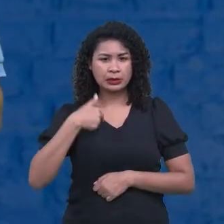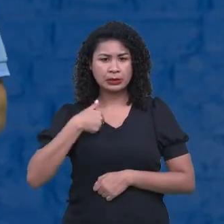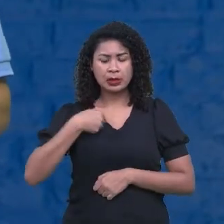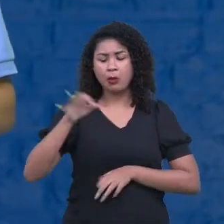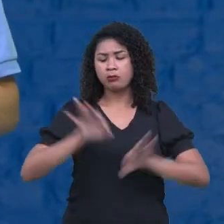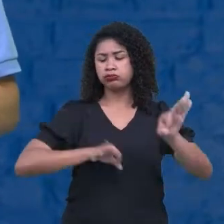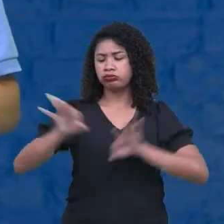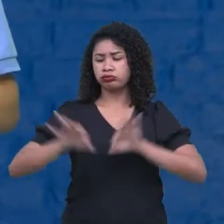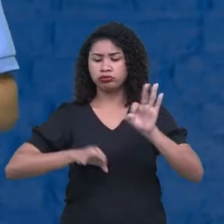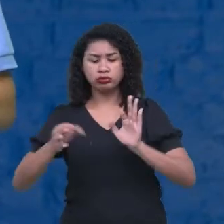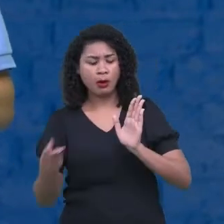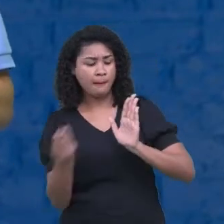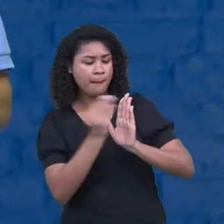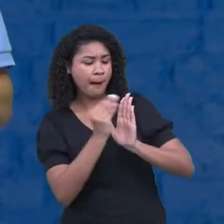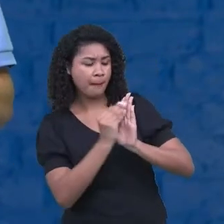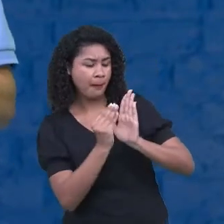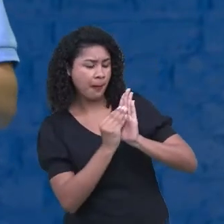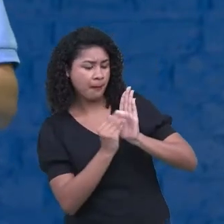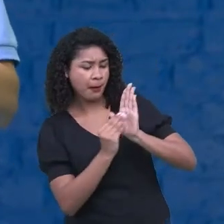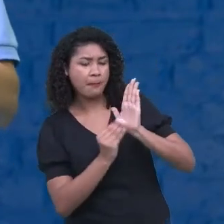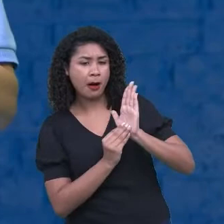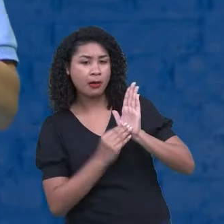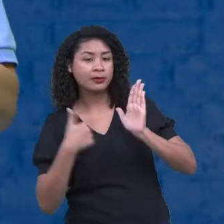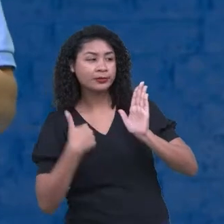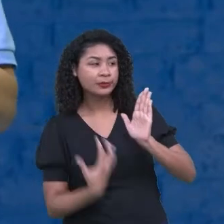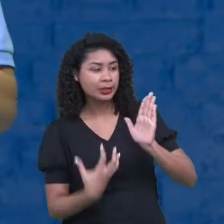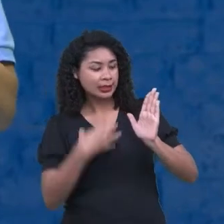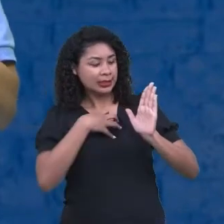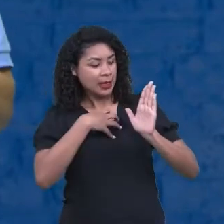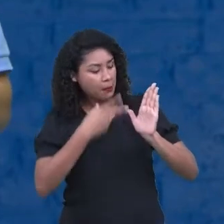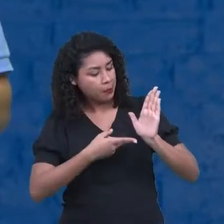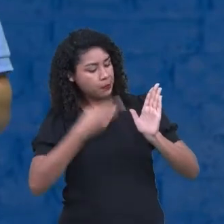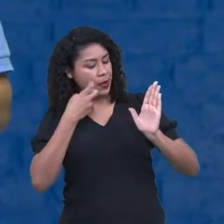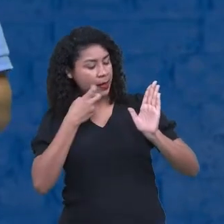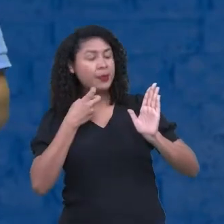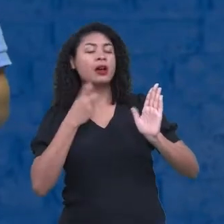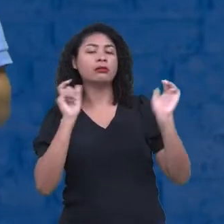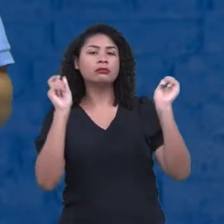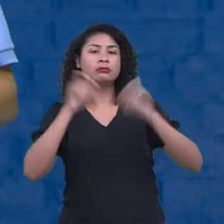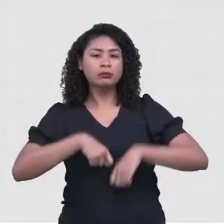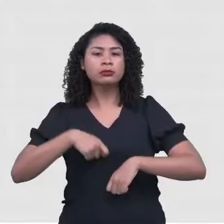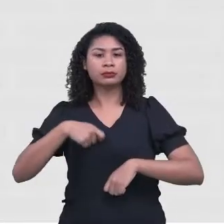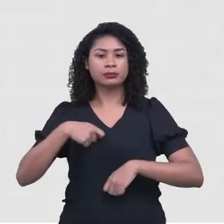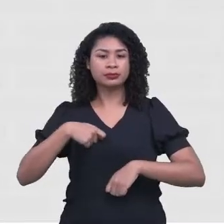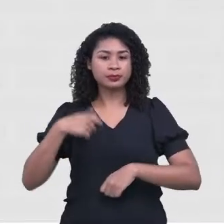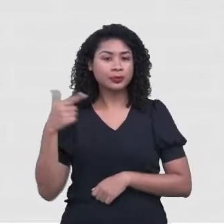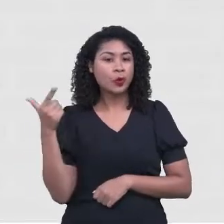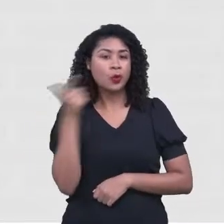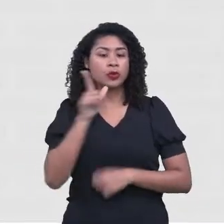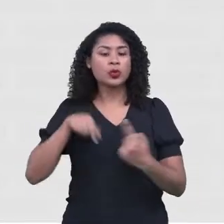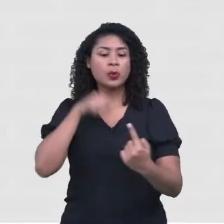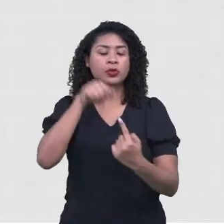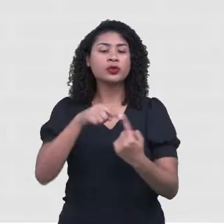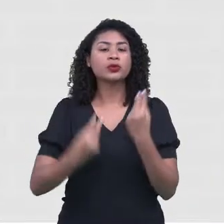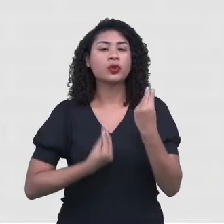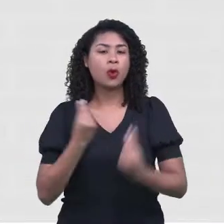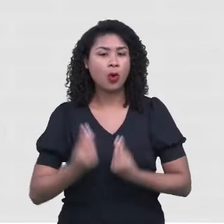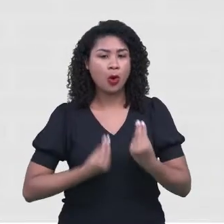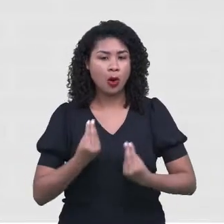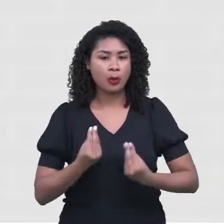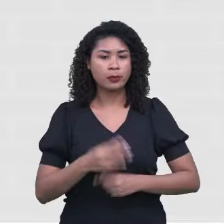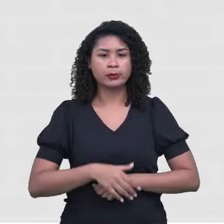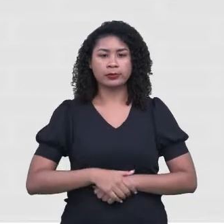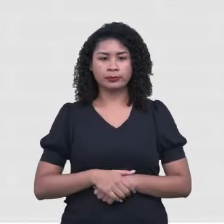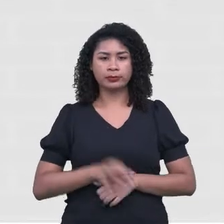superar também. E aí, o que é um projeto de vida? É igual a o quê? Vamos ver? Então, o que é um